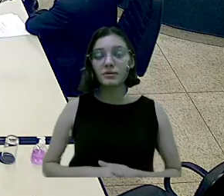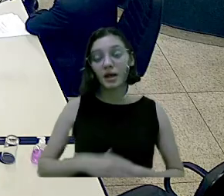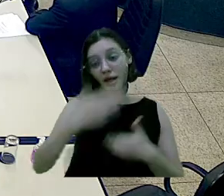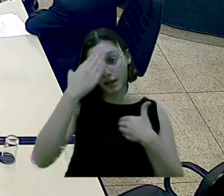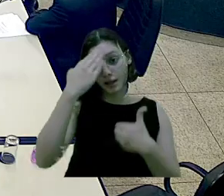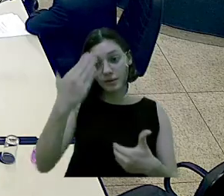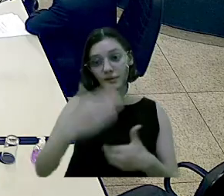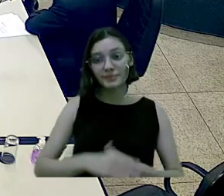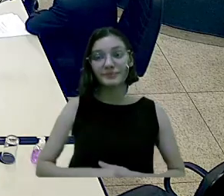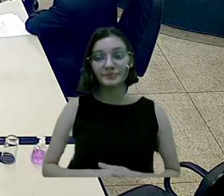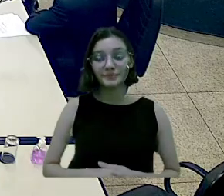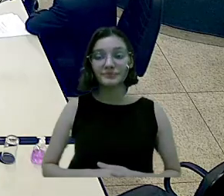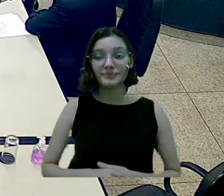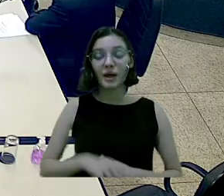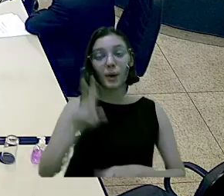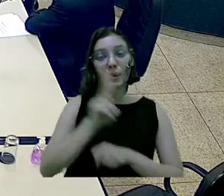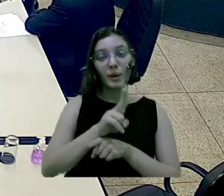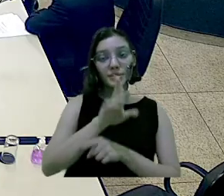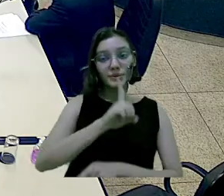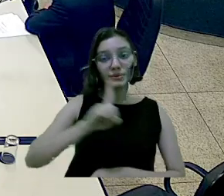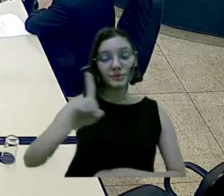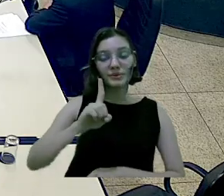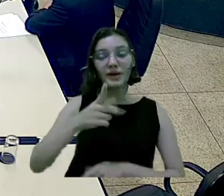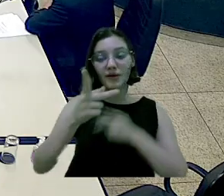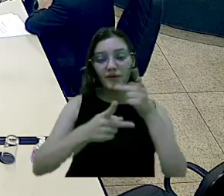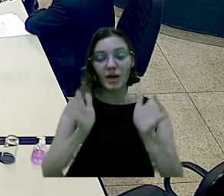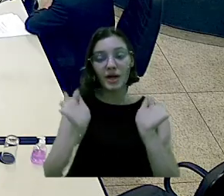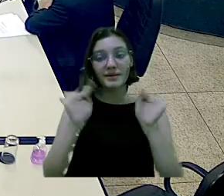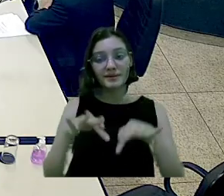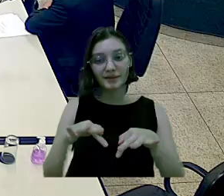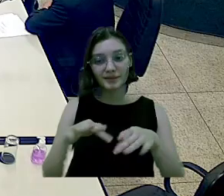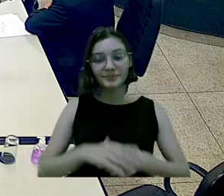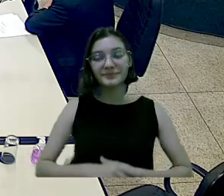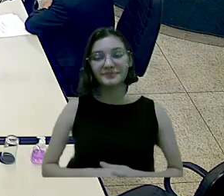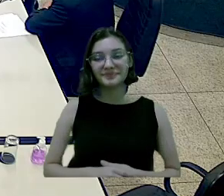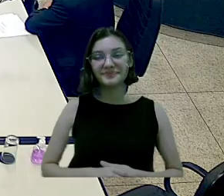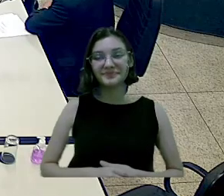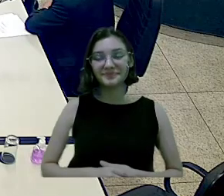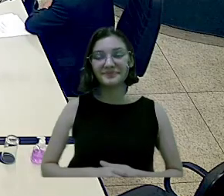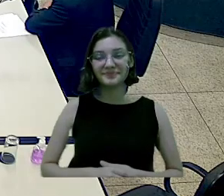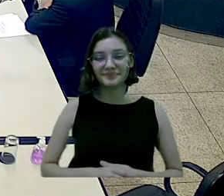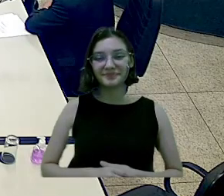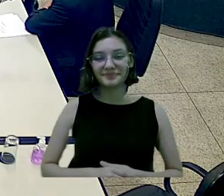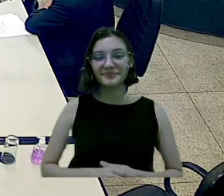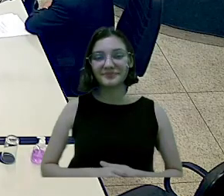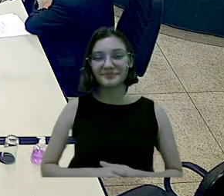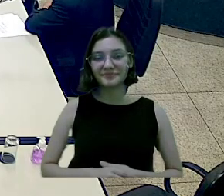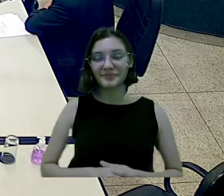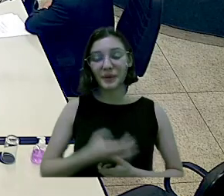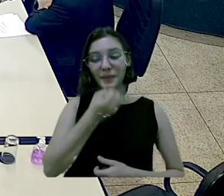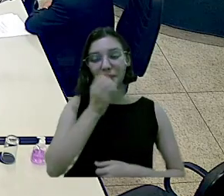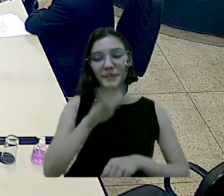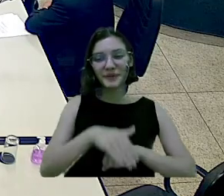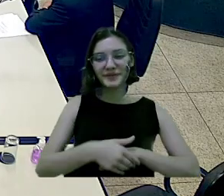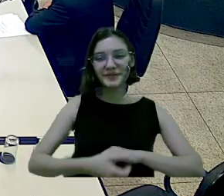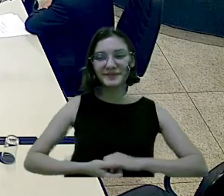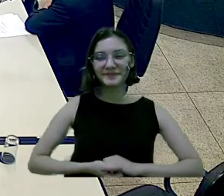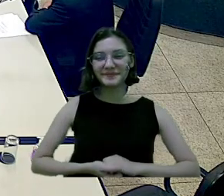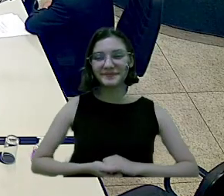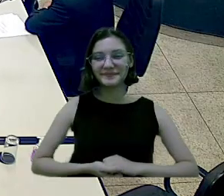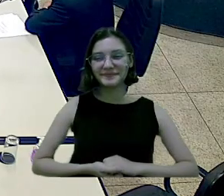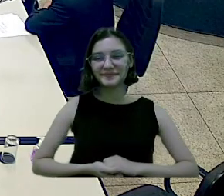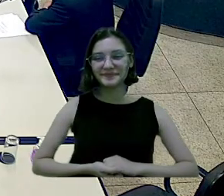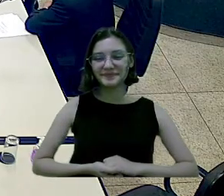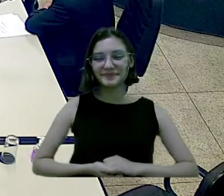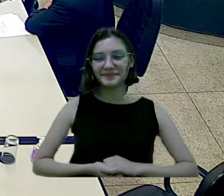ordinária, agradeço a proteção de Deus e declaro a encerrada. A presente sessão ordinária. Boa noite.